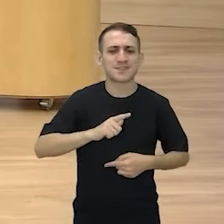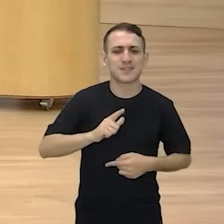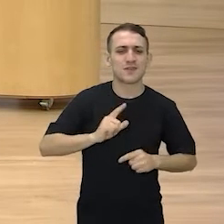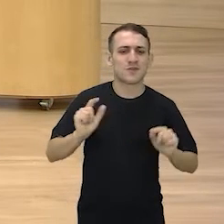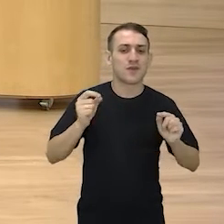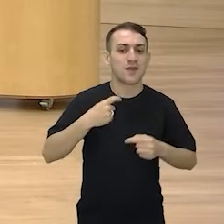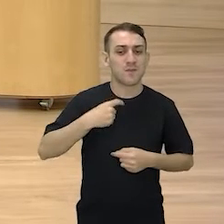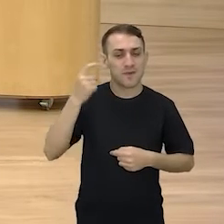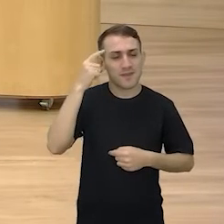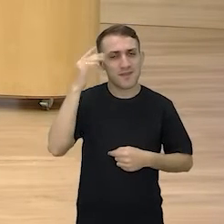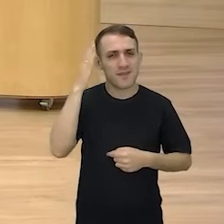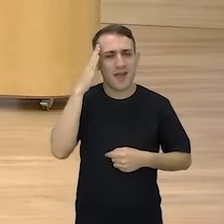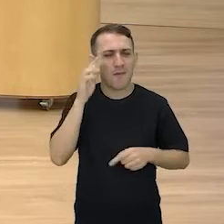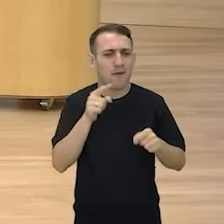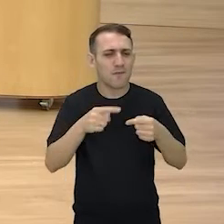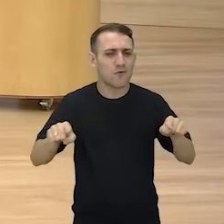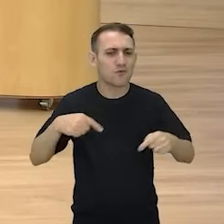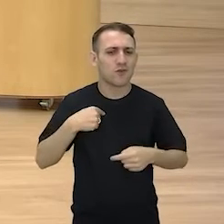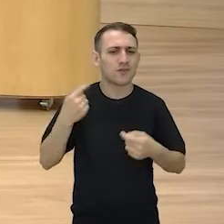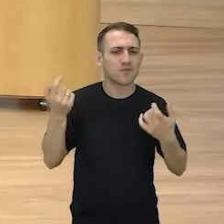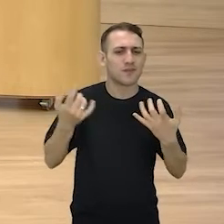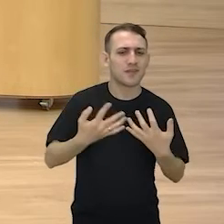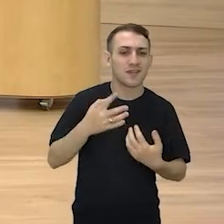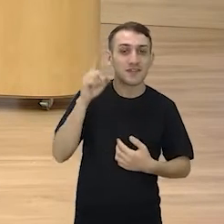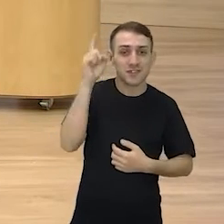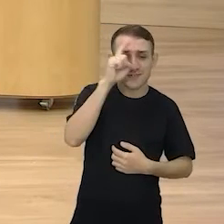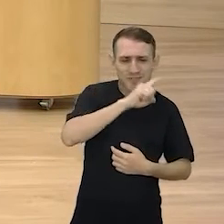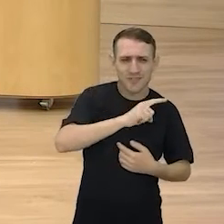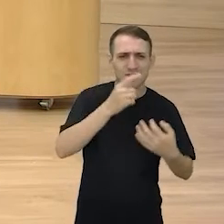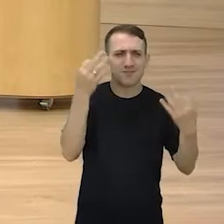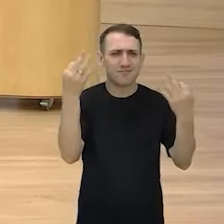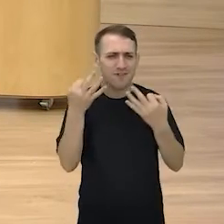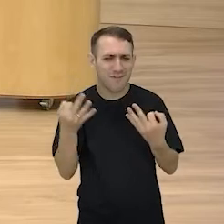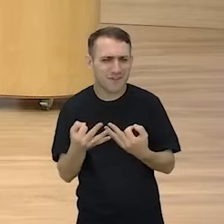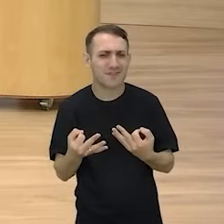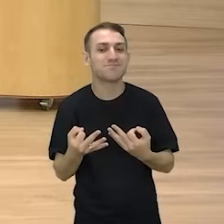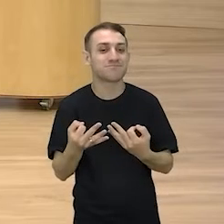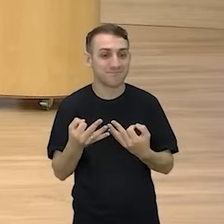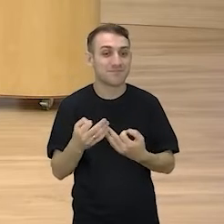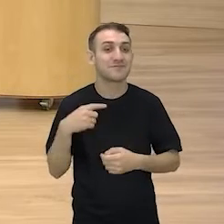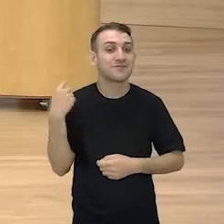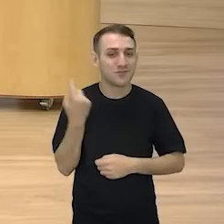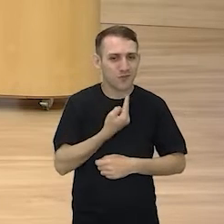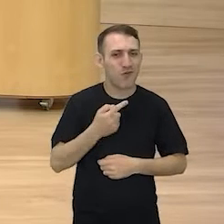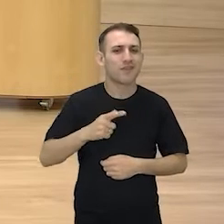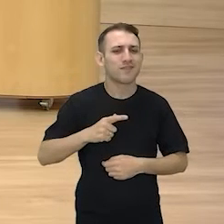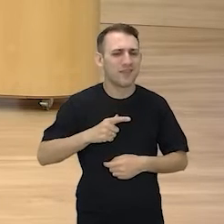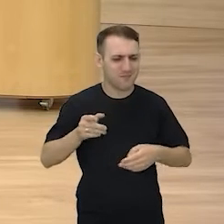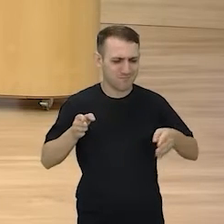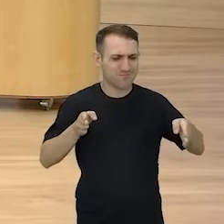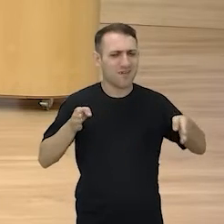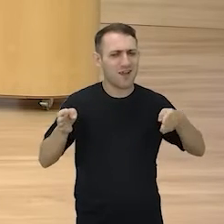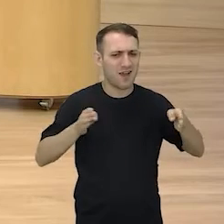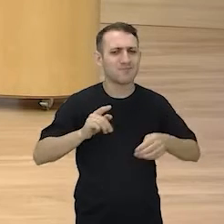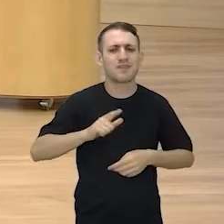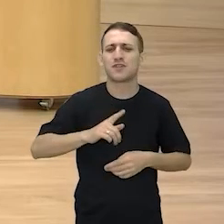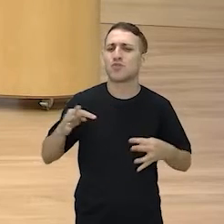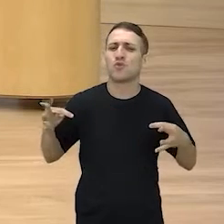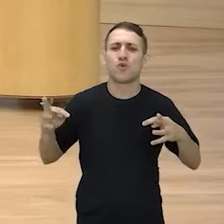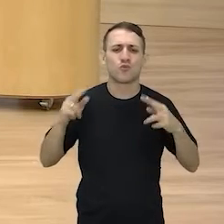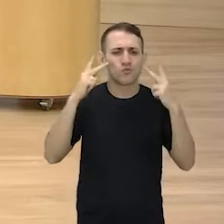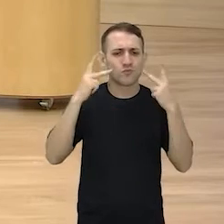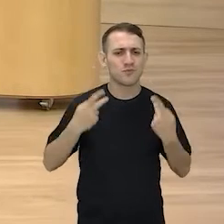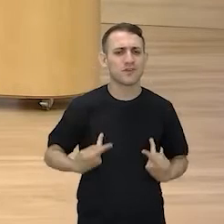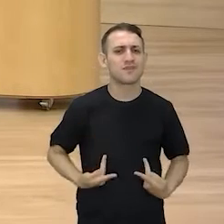Eu pensei naquela música que a gente fala que é complicada e perfeitinha. A gente tem fases, né? Todo ser humano tem fases.